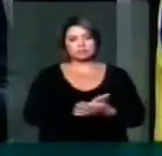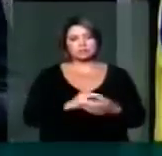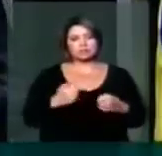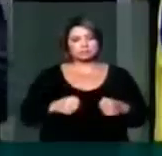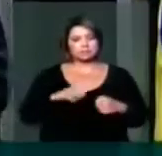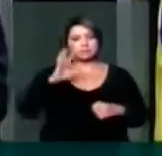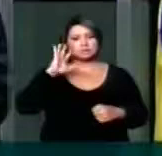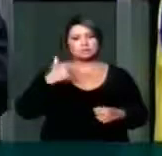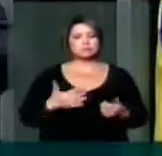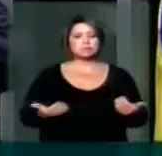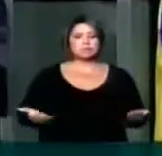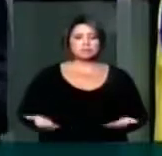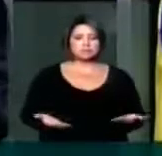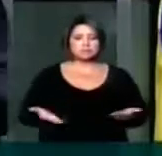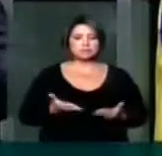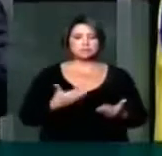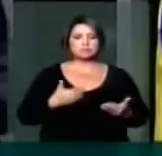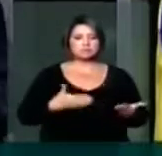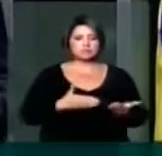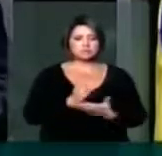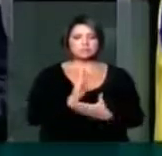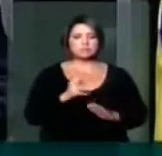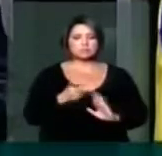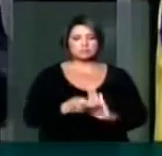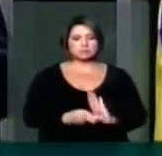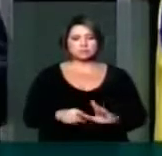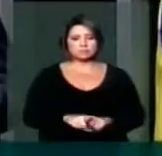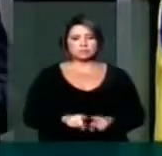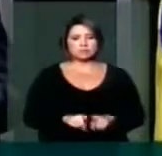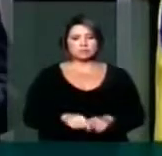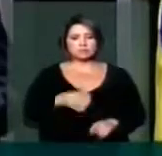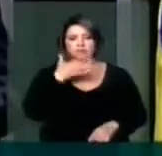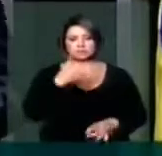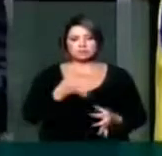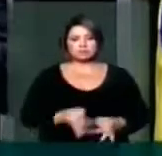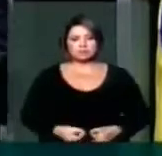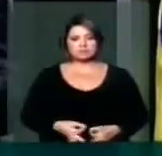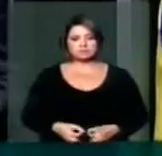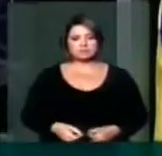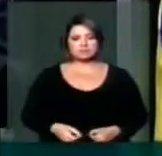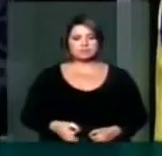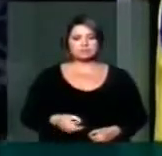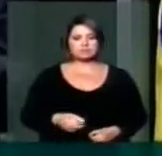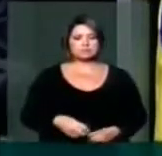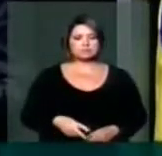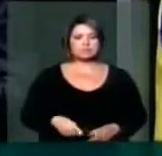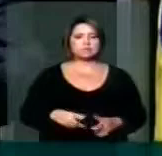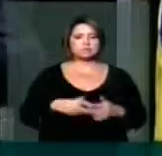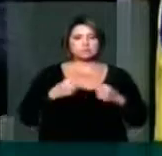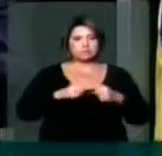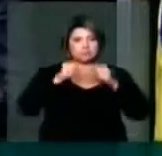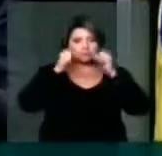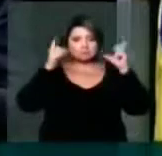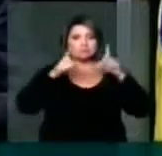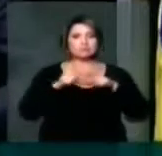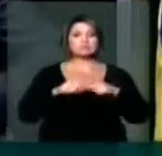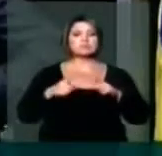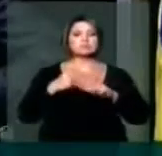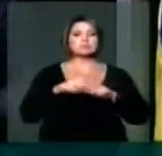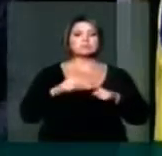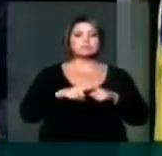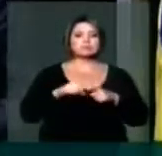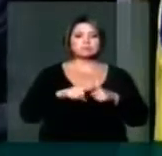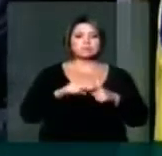providências. Agora, com a aprovação desse projeto, eu tenho certeza que a nação abrirá os olhos para esse